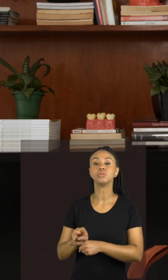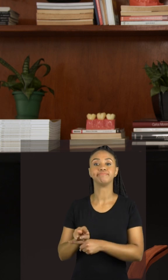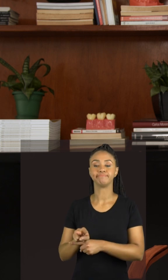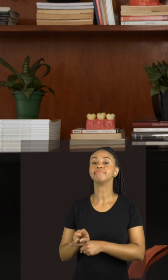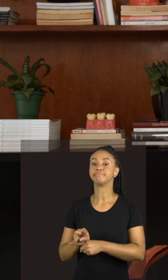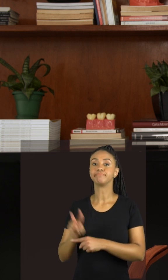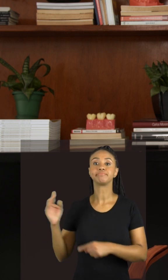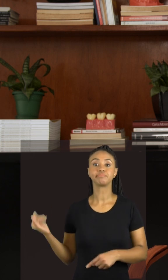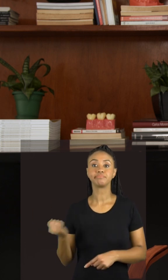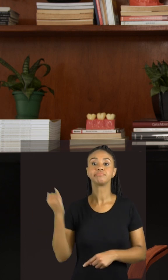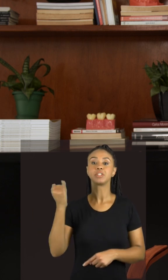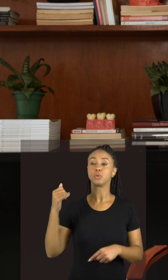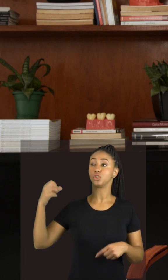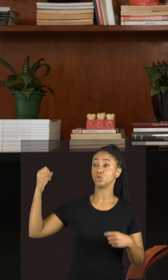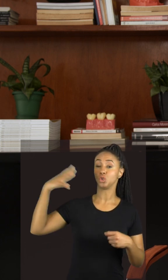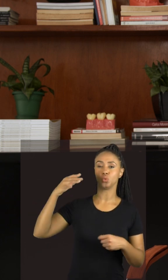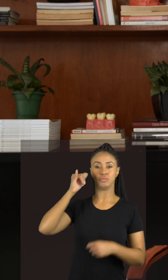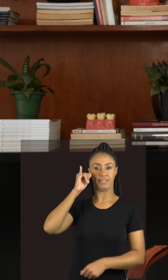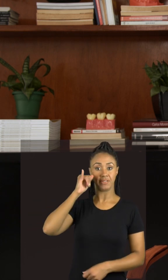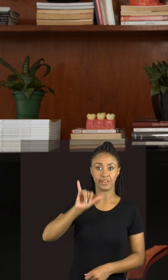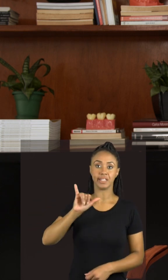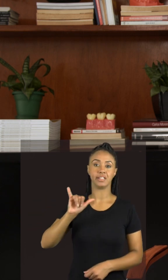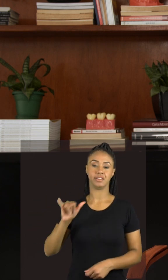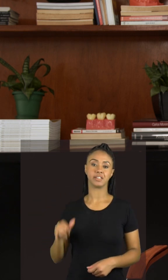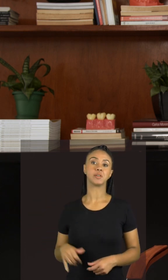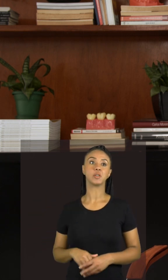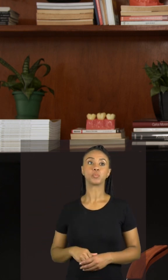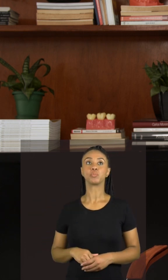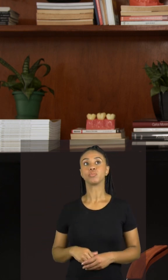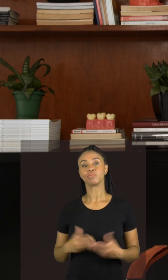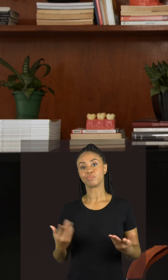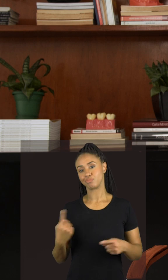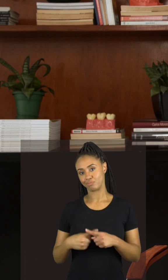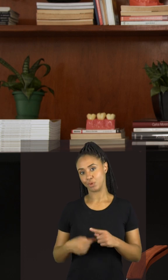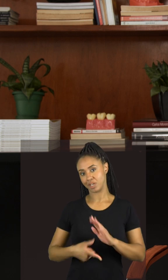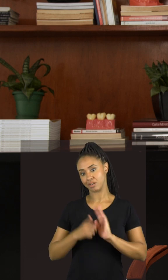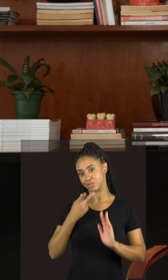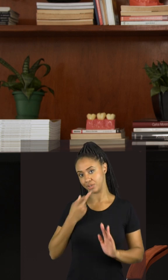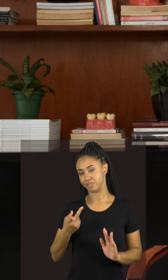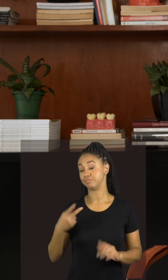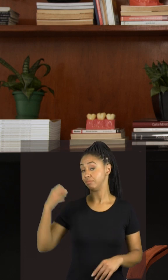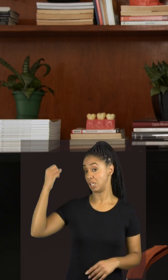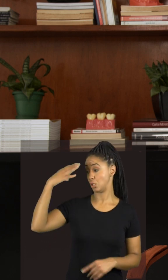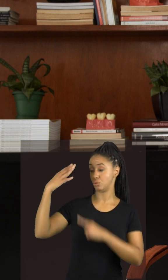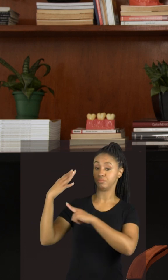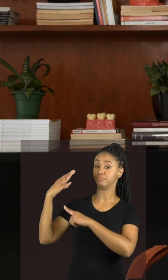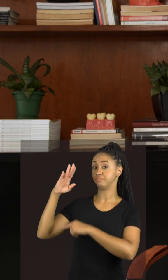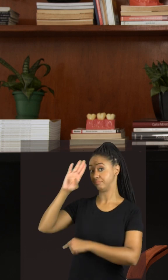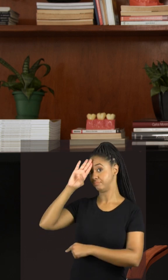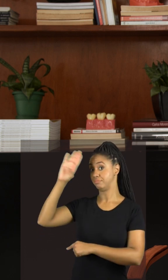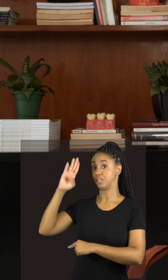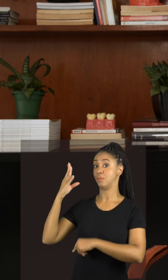primeiramente, evitar luminosidade intensa no ambiente que dormimos, pois, como eu falei, a luz é o